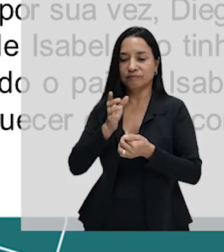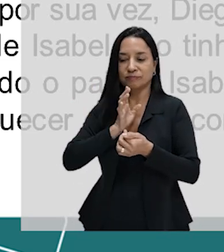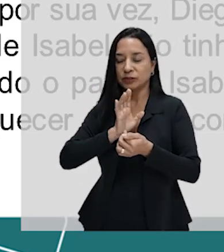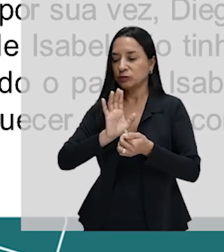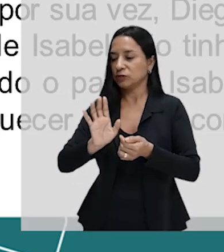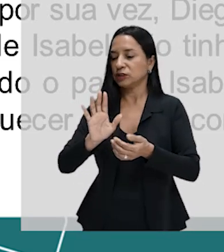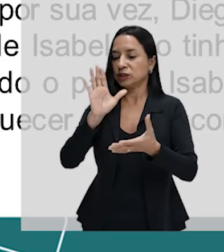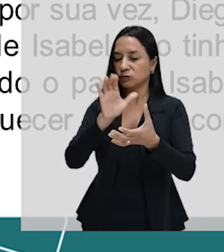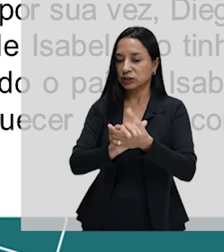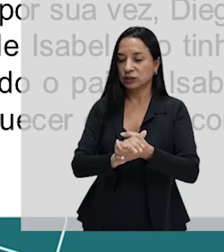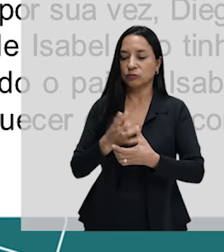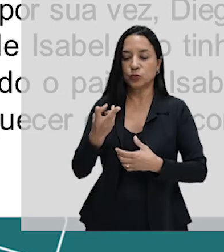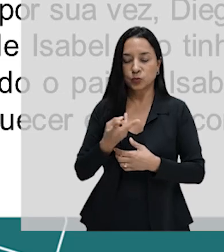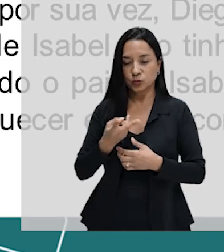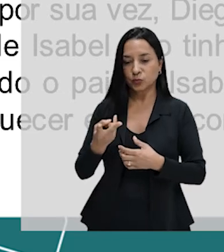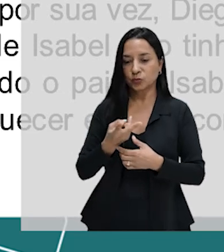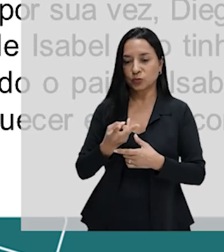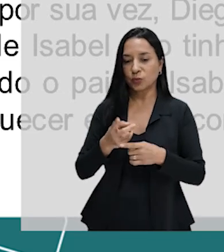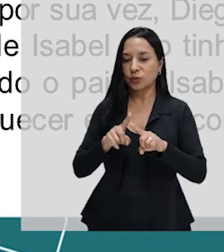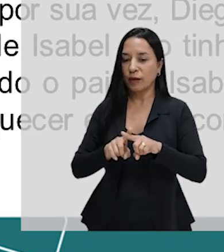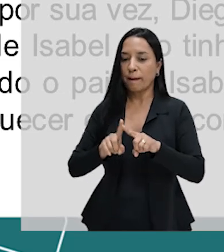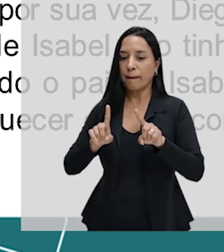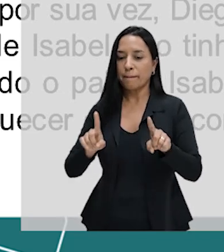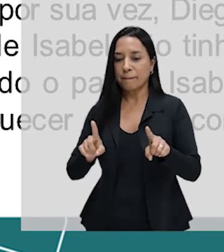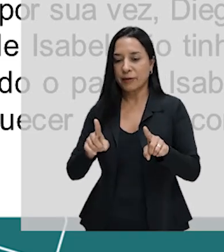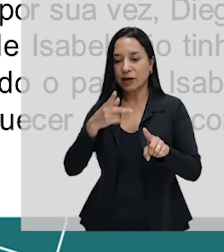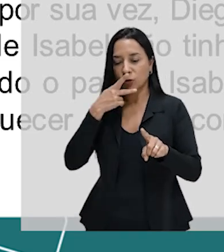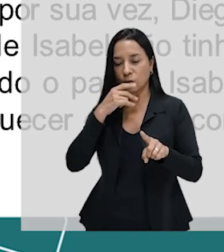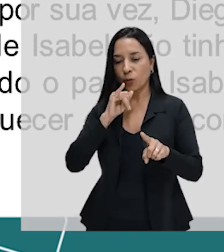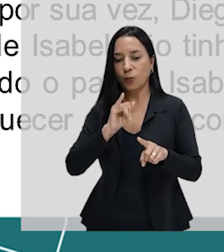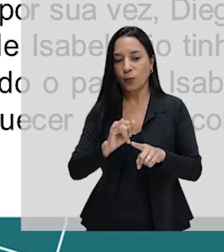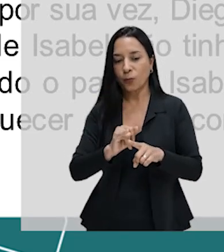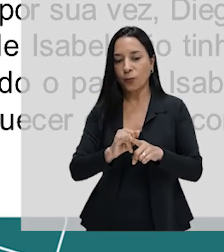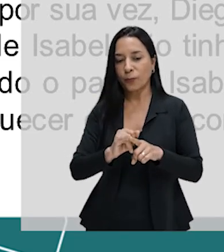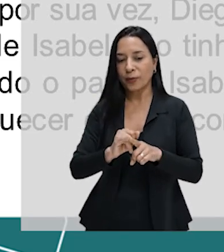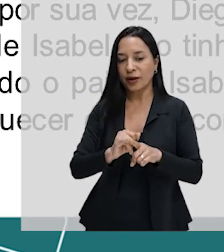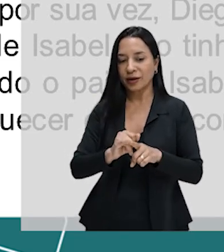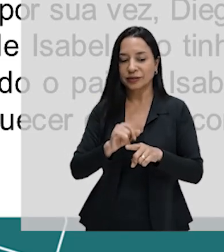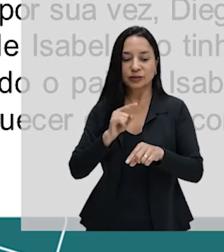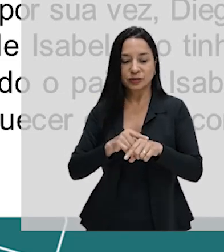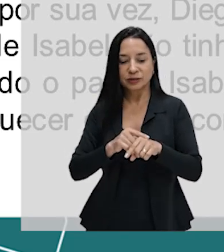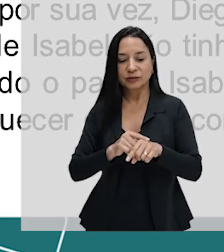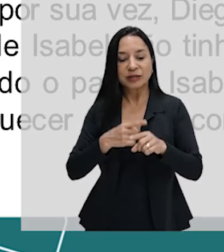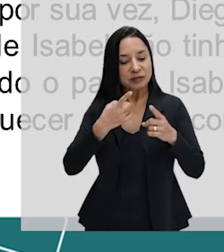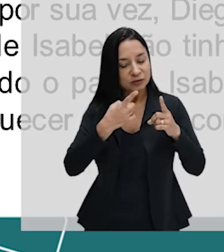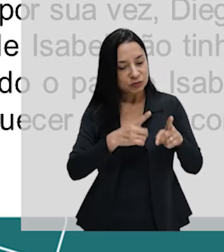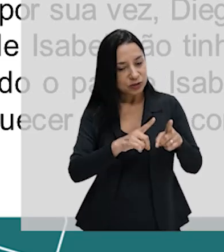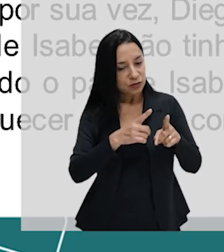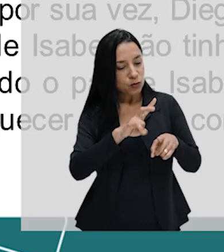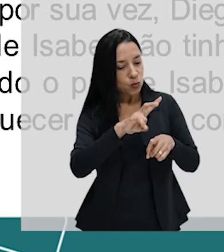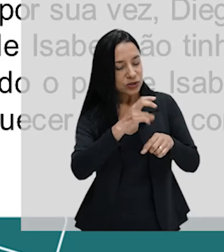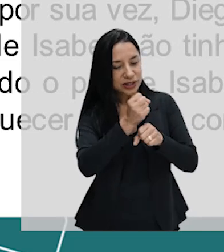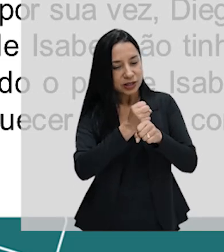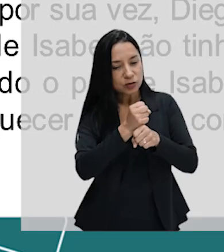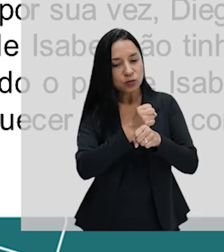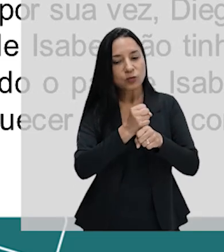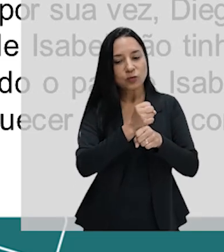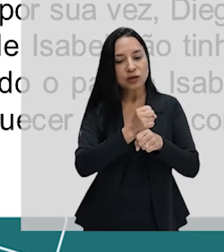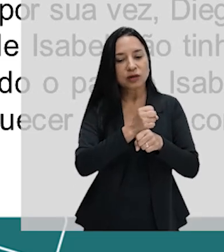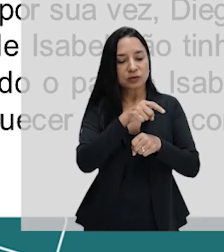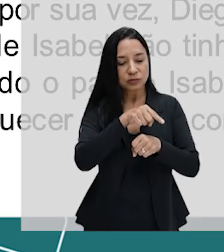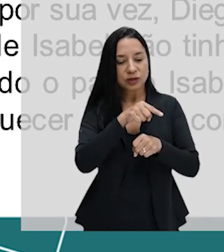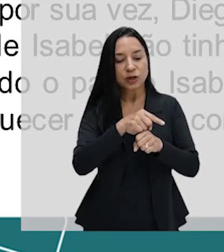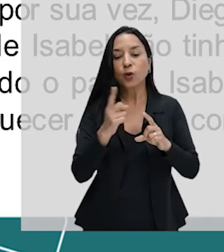casamento entre ambos. Contudo, o pai de Isabel deu um prazo de cinco anos com o propósito de Diego